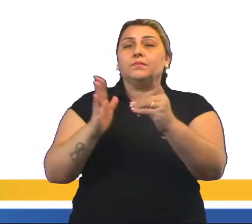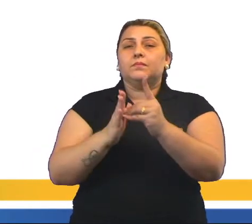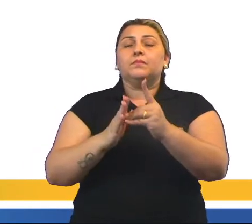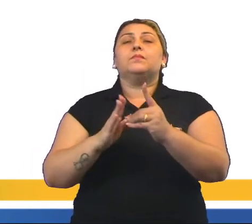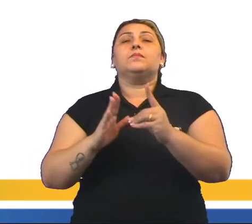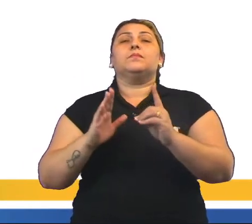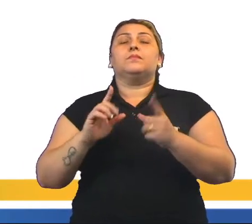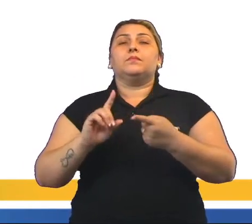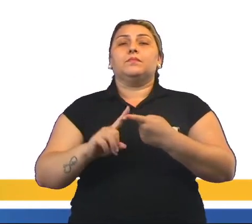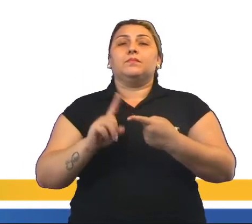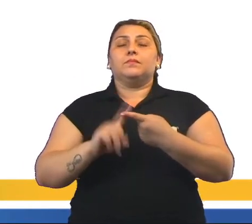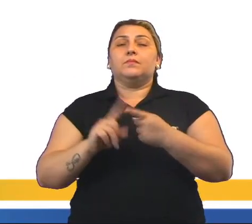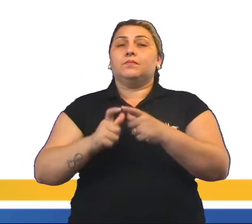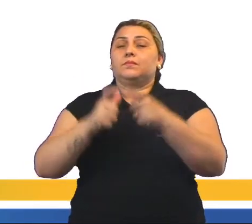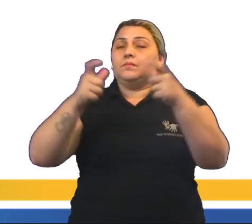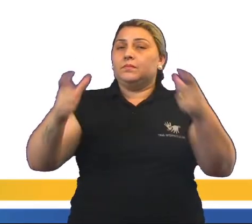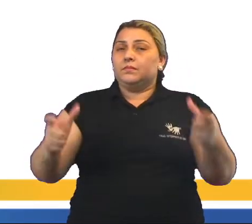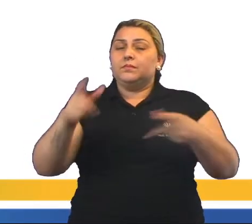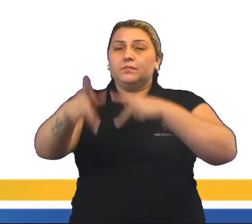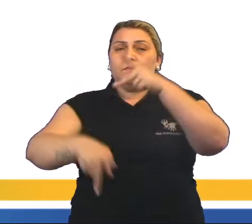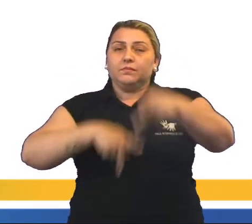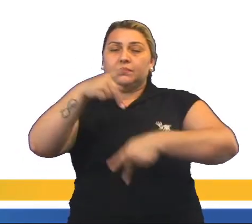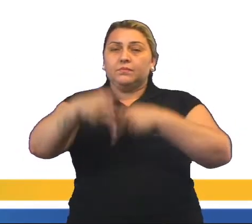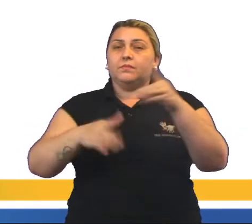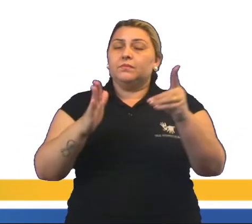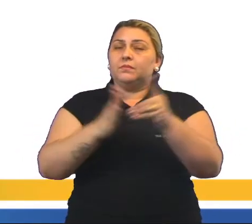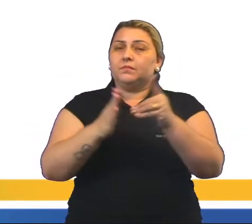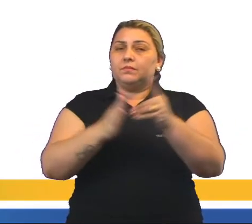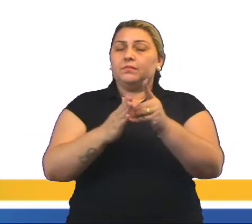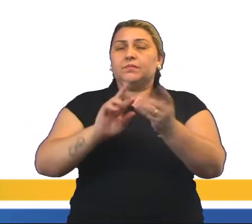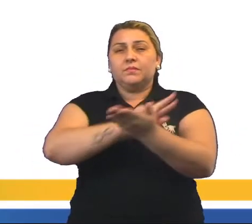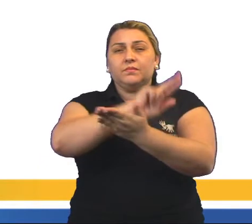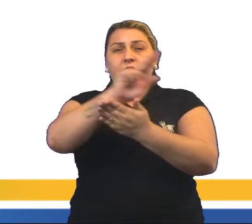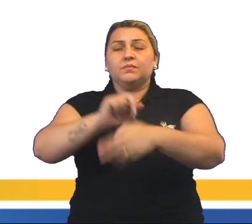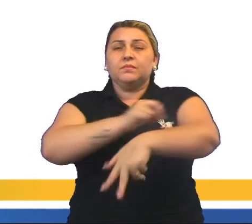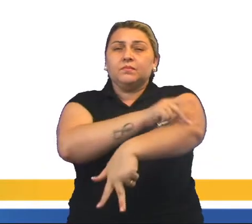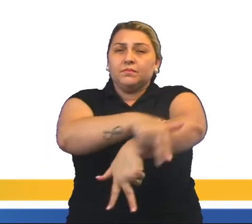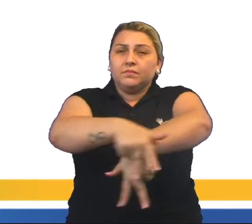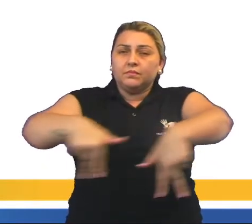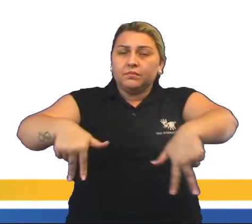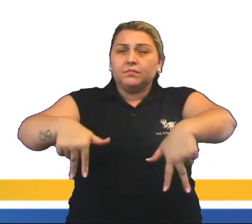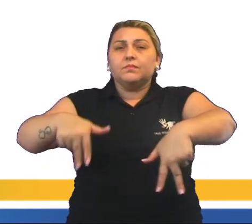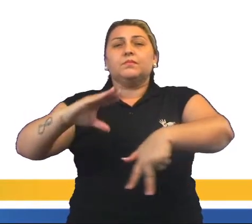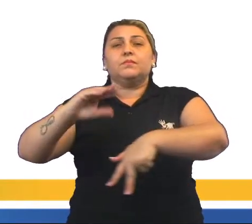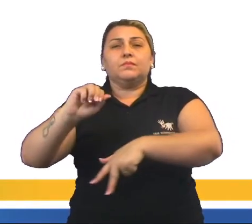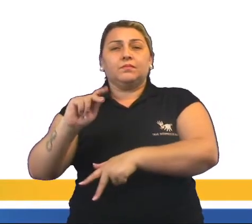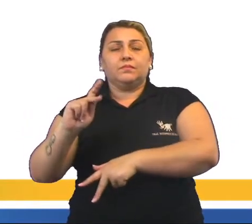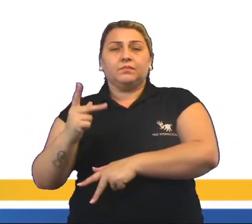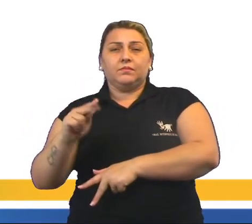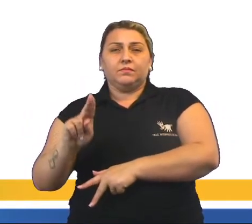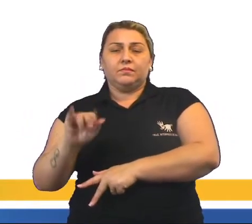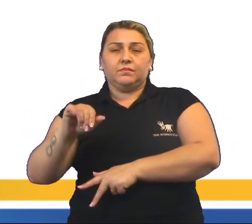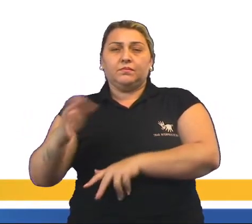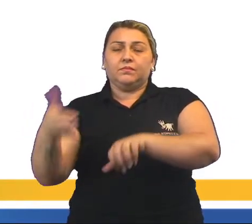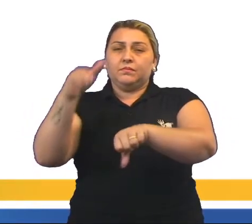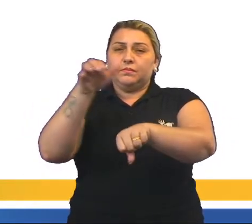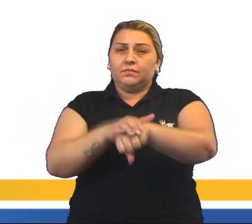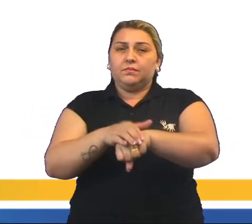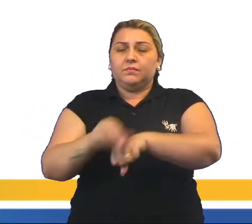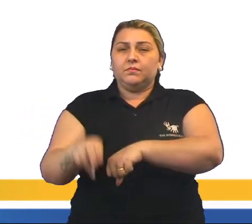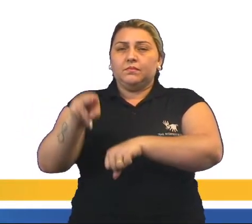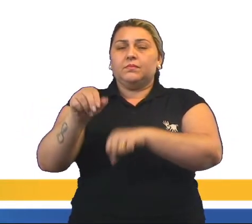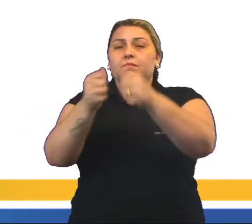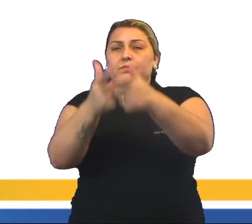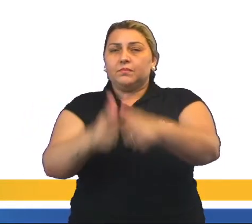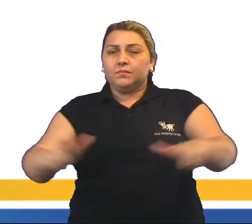geralmente, a maioria eram de várias etnias tapuias, e colonizadores no sertão nordestino,